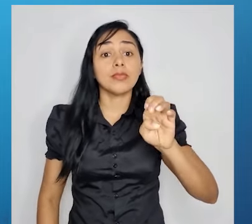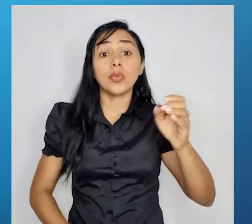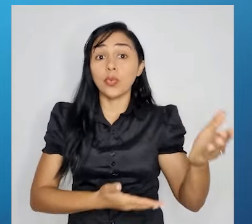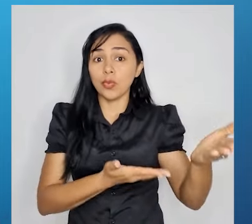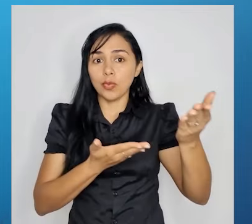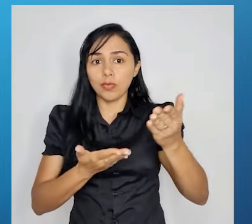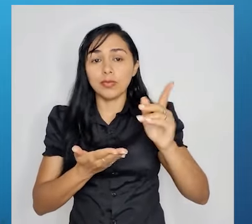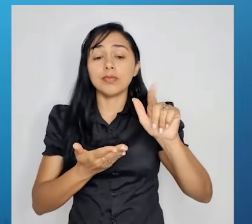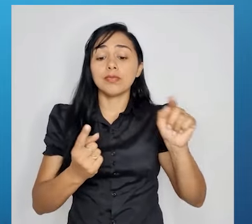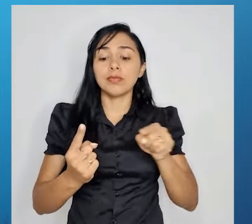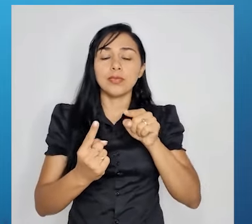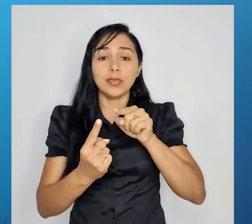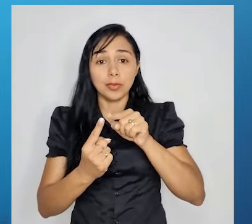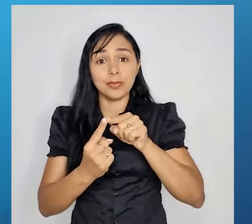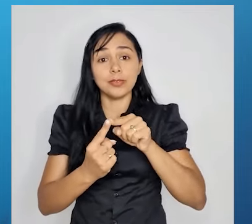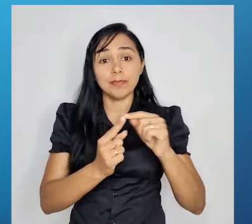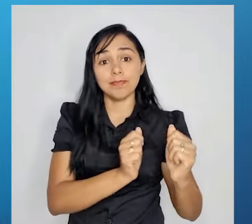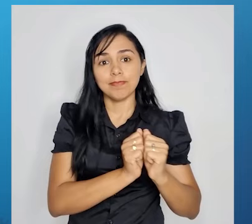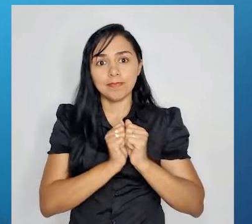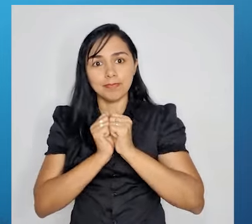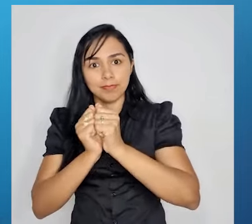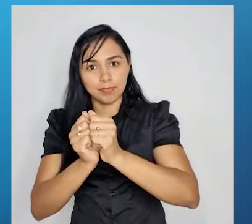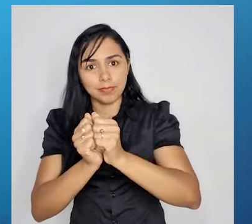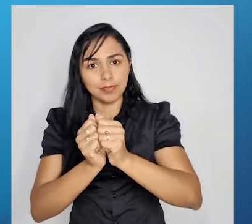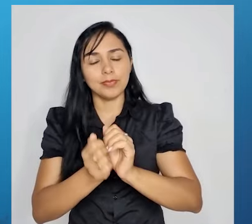eles irem juntos.